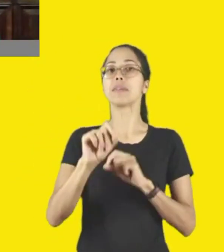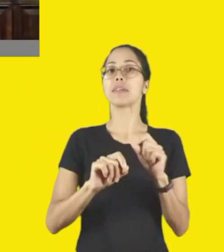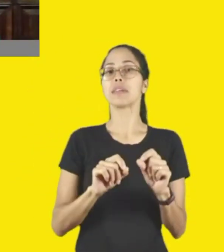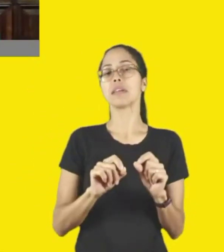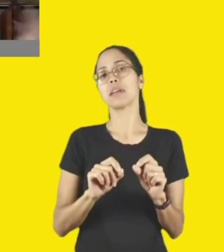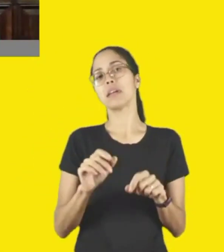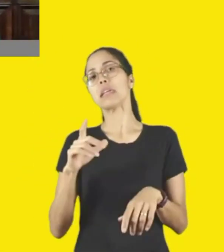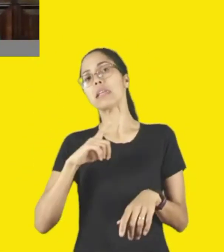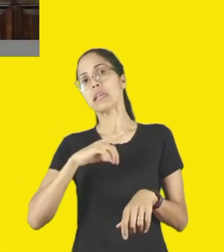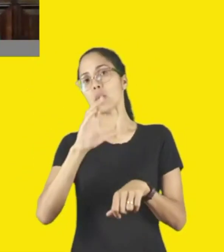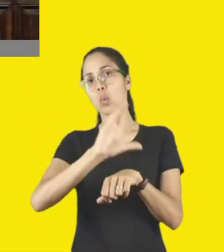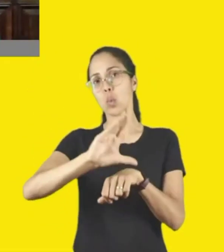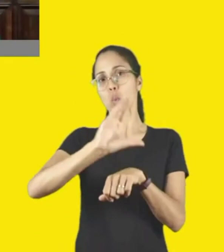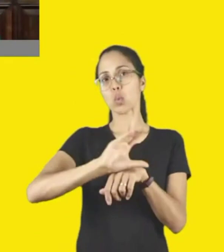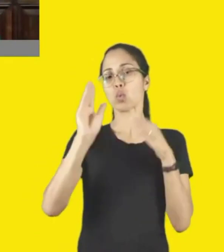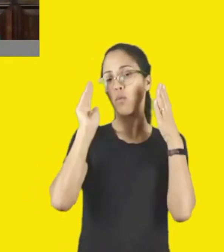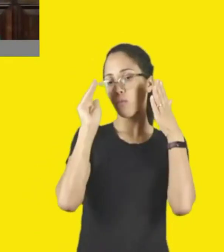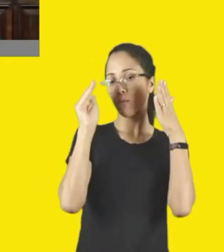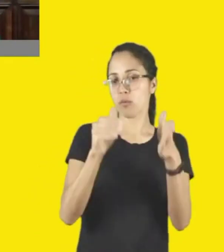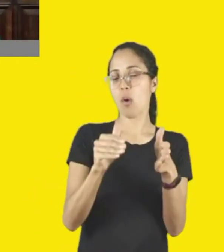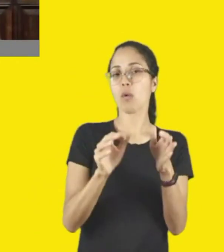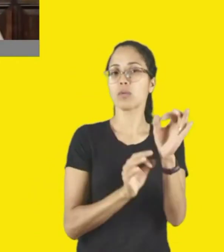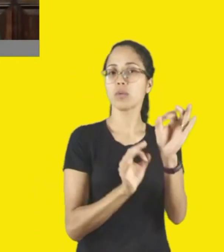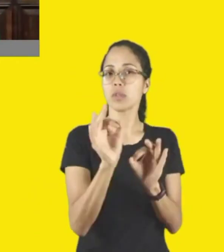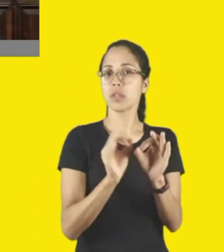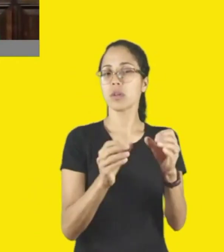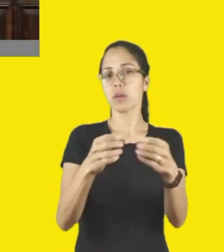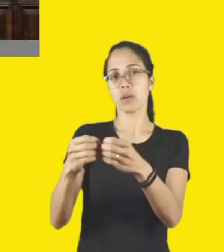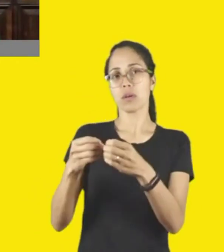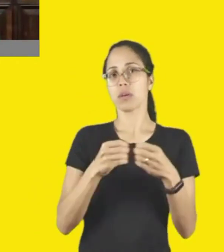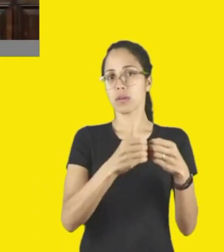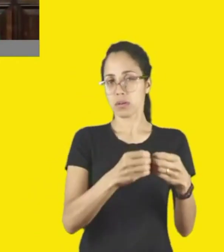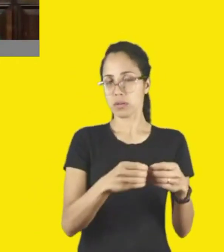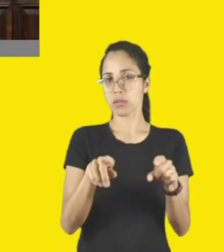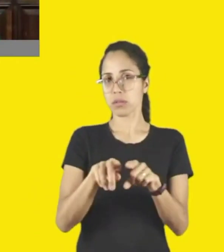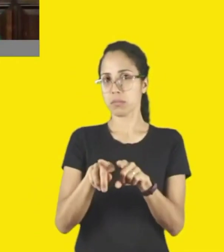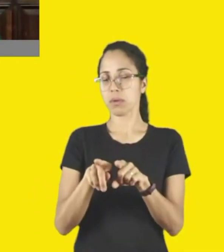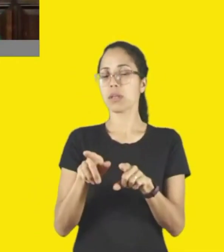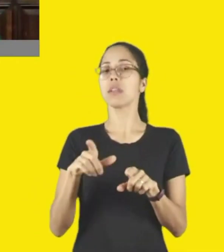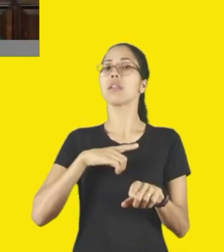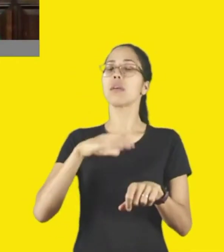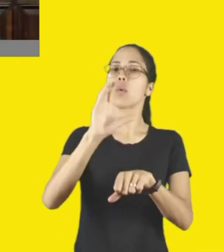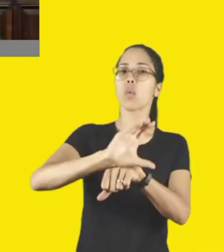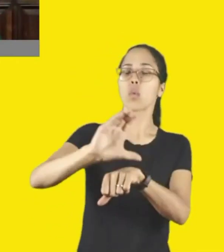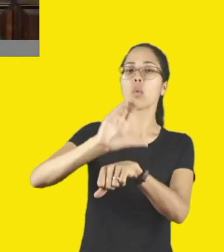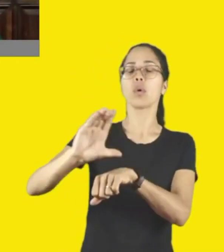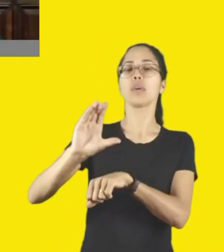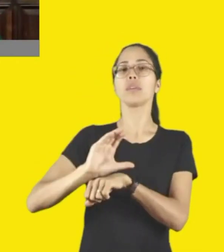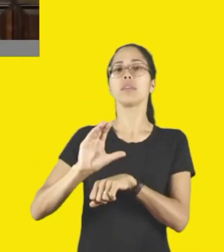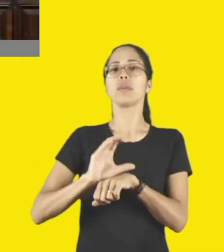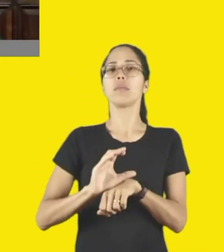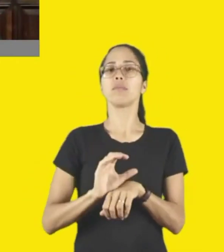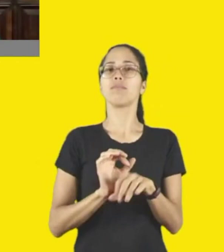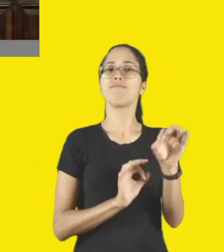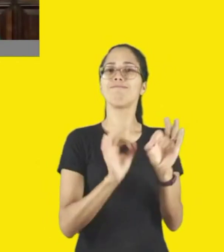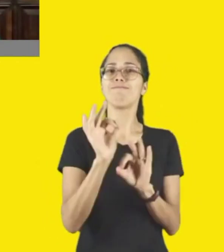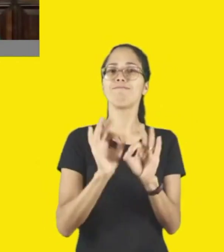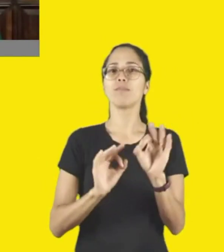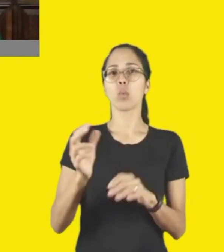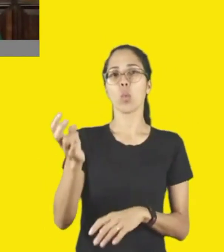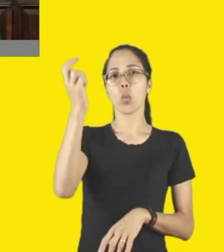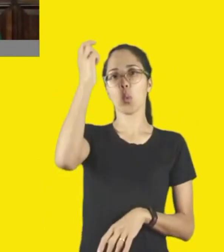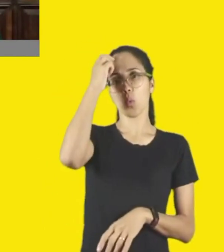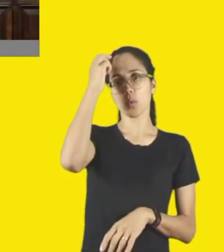municipais, a gente tem curso para a produção cultural, isso também é fundamental, porque a gente sabe que tem municípios que usam o mesmo